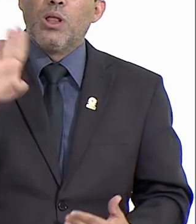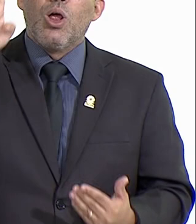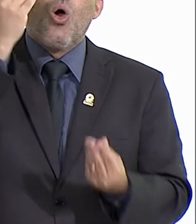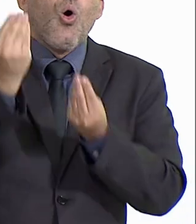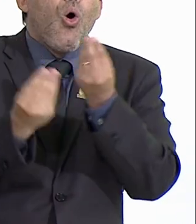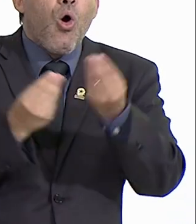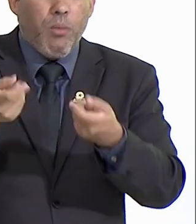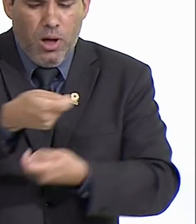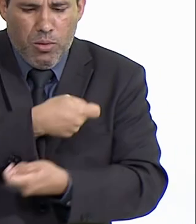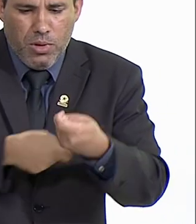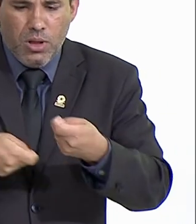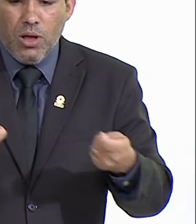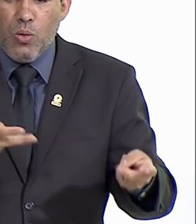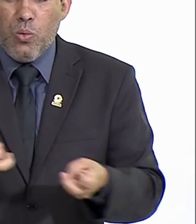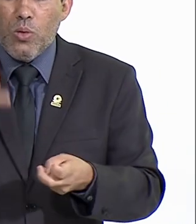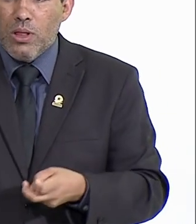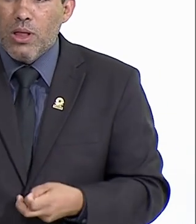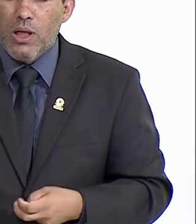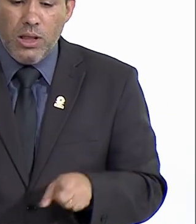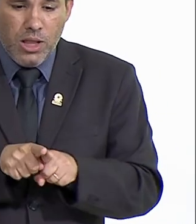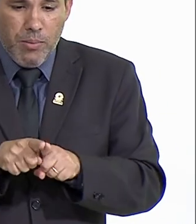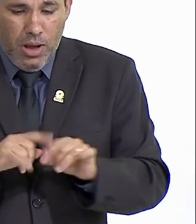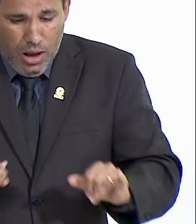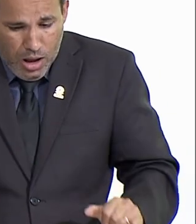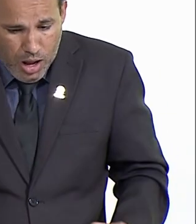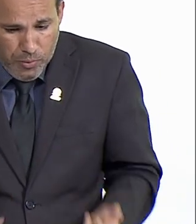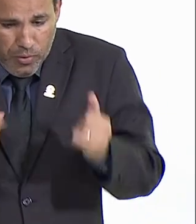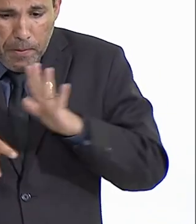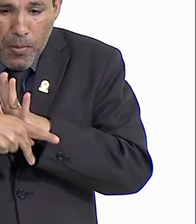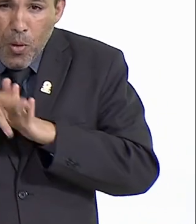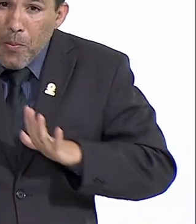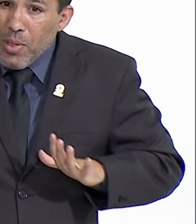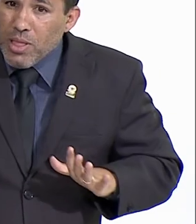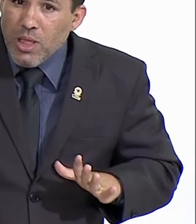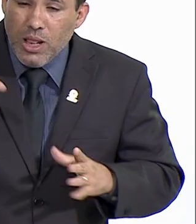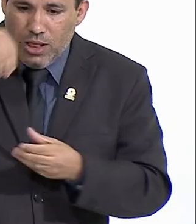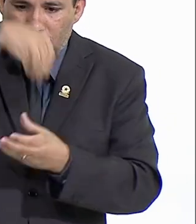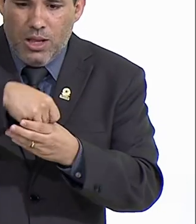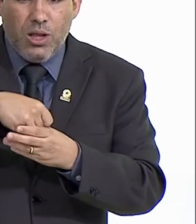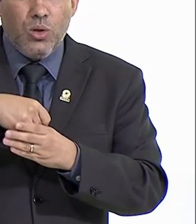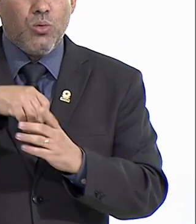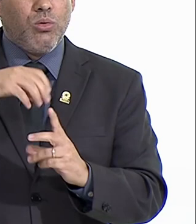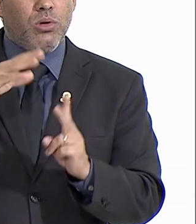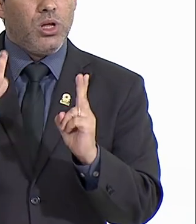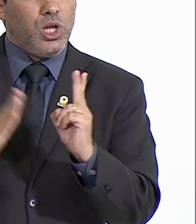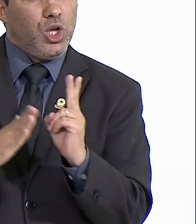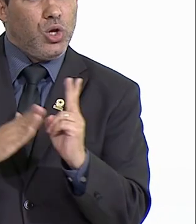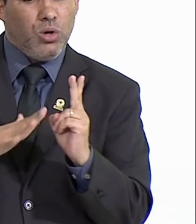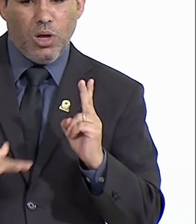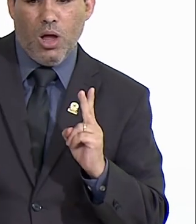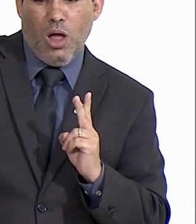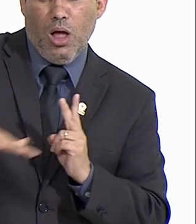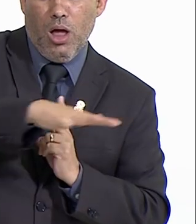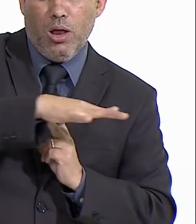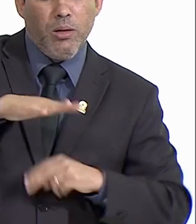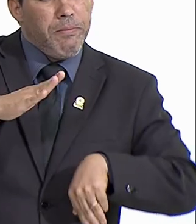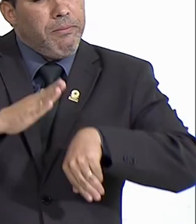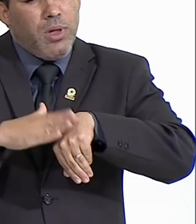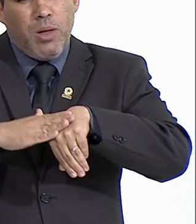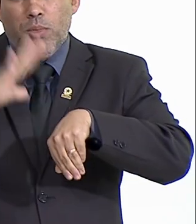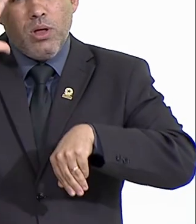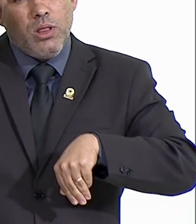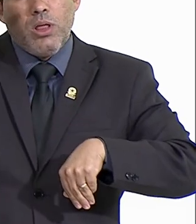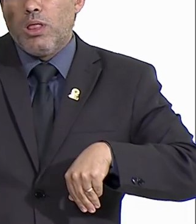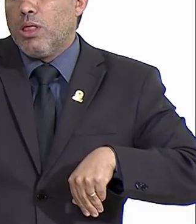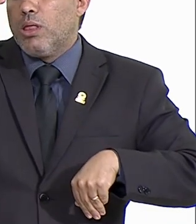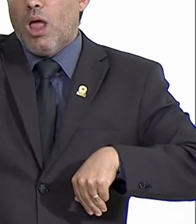e o que será obtido em proveito exclusivo daquela tribo, naquela área, com uma decisão absolutamente